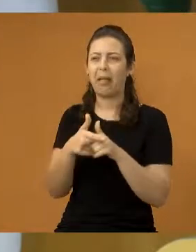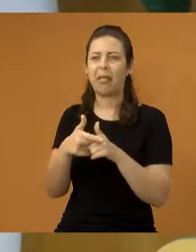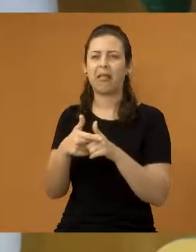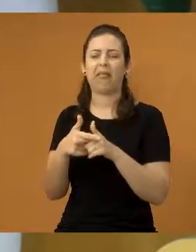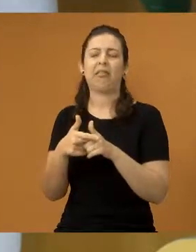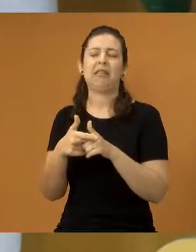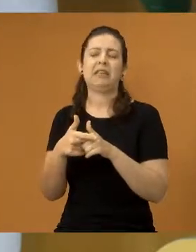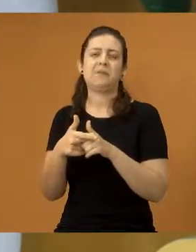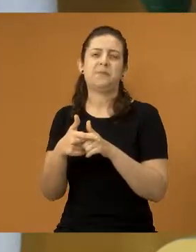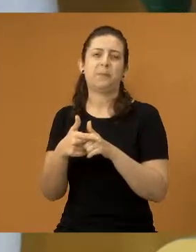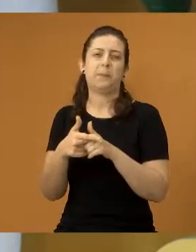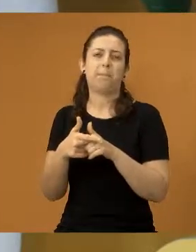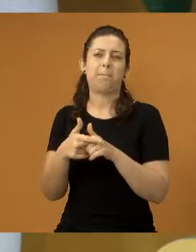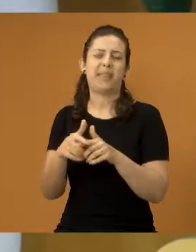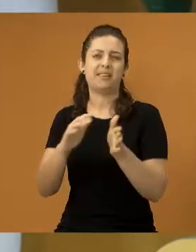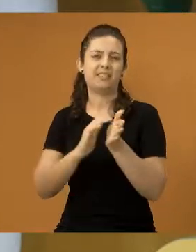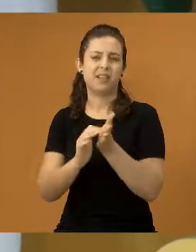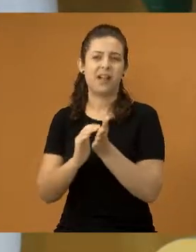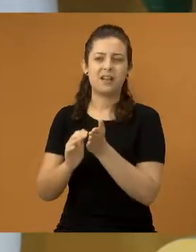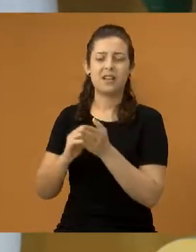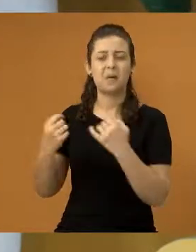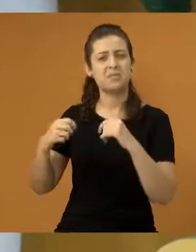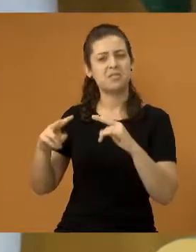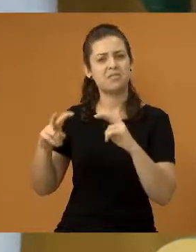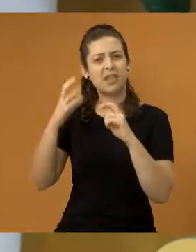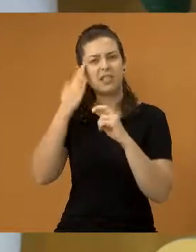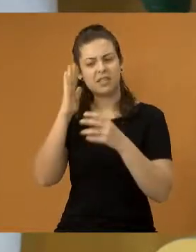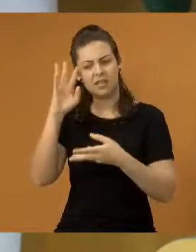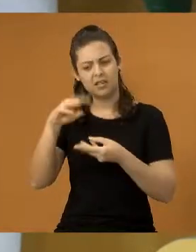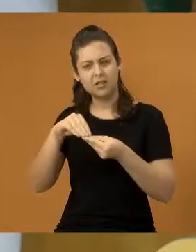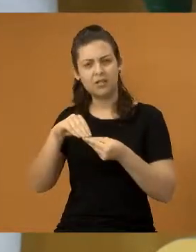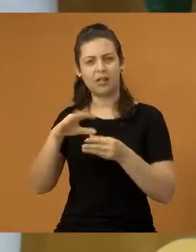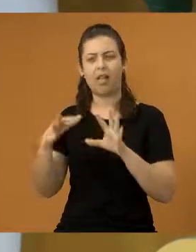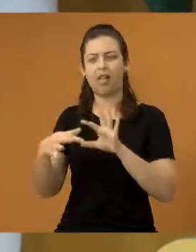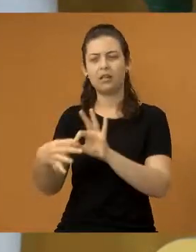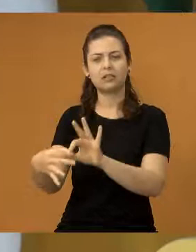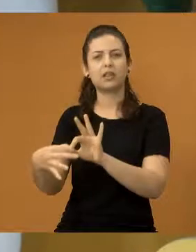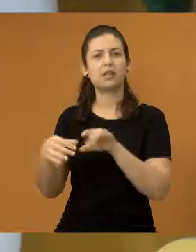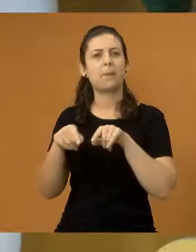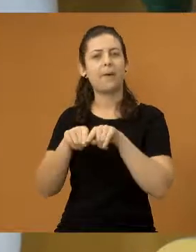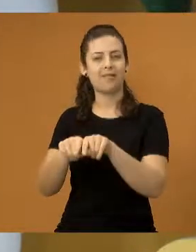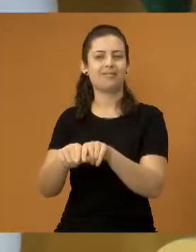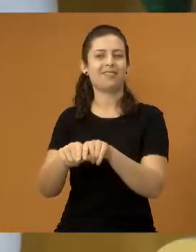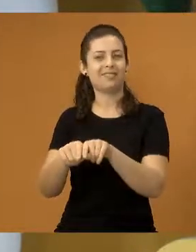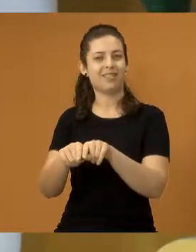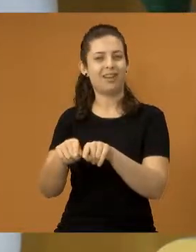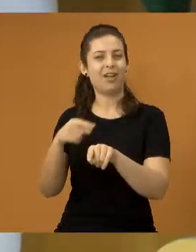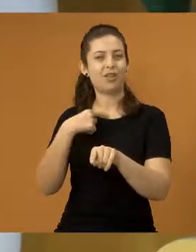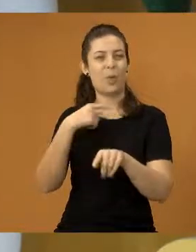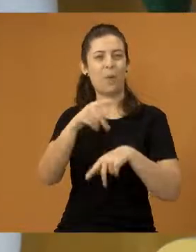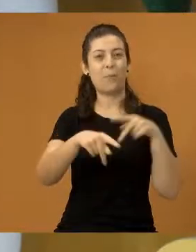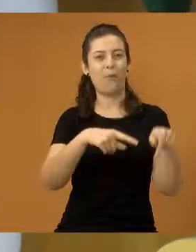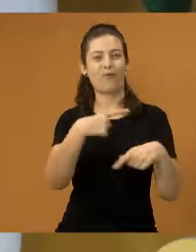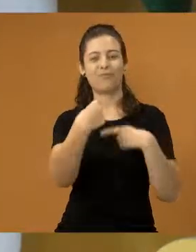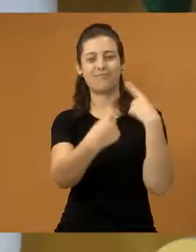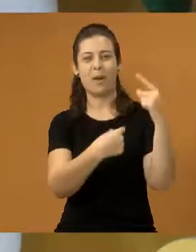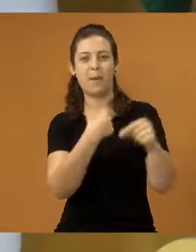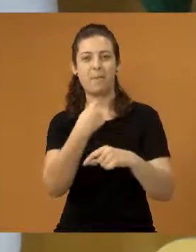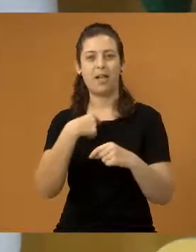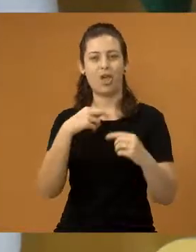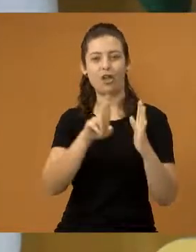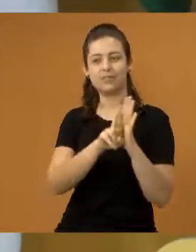nos cobrando, e os secretários têm que ver os vereadores como aliados. Nós somos a voz do povo, que